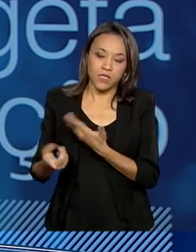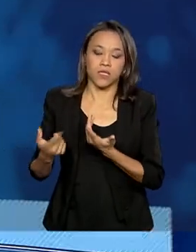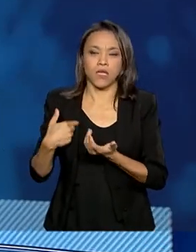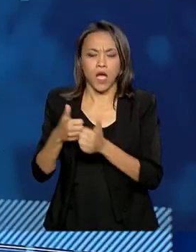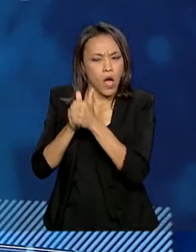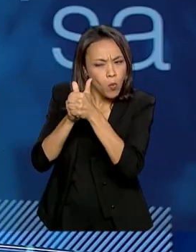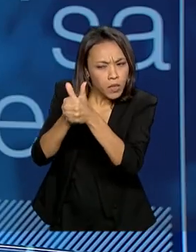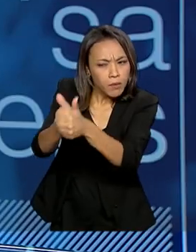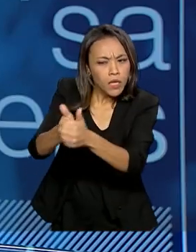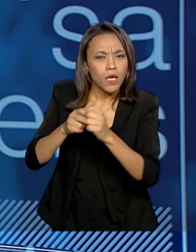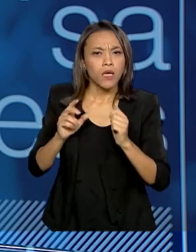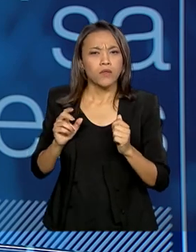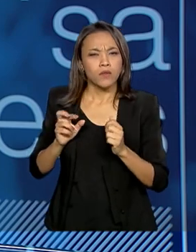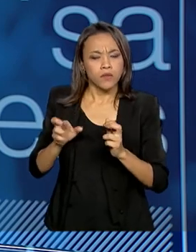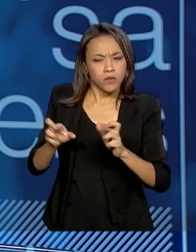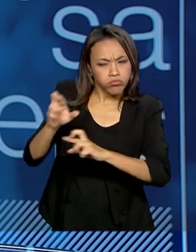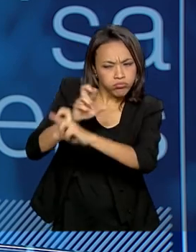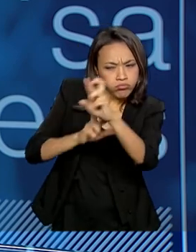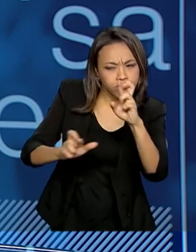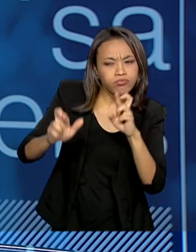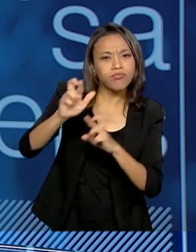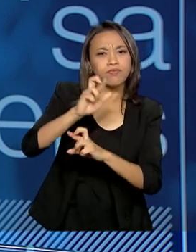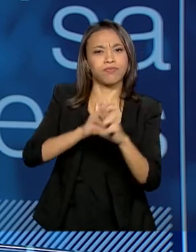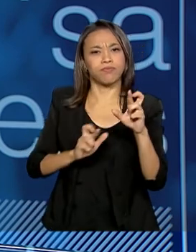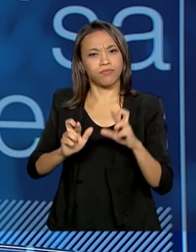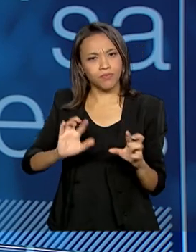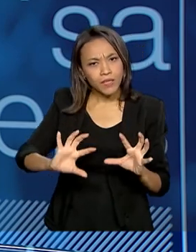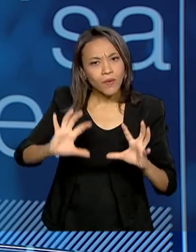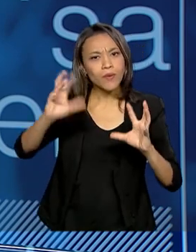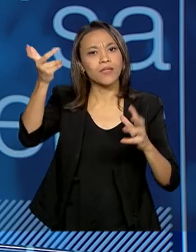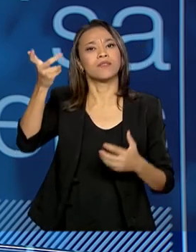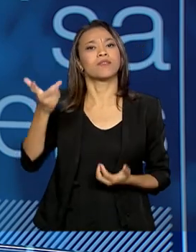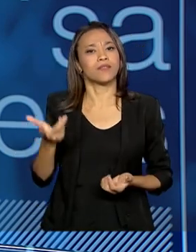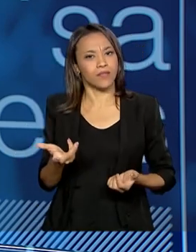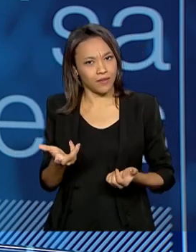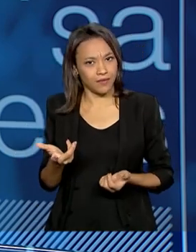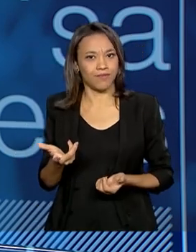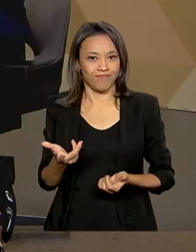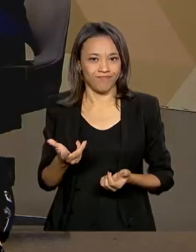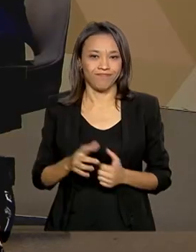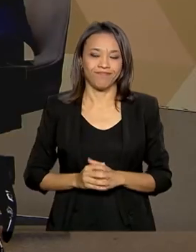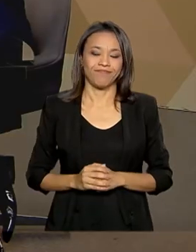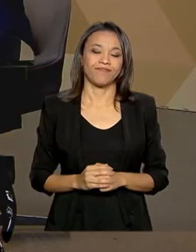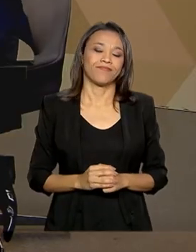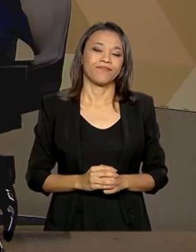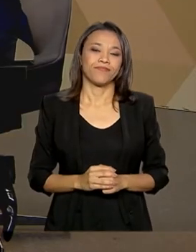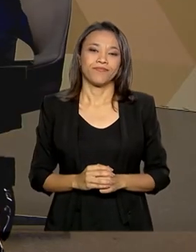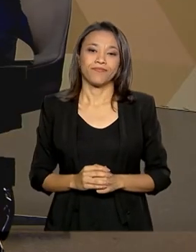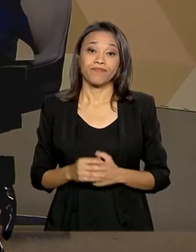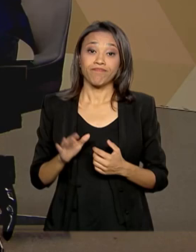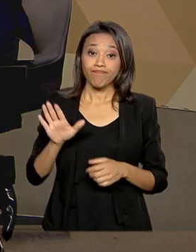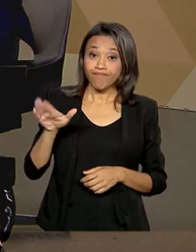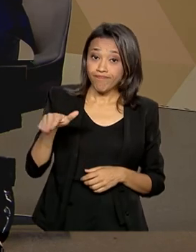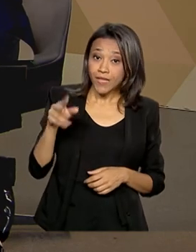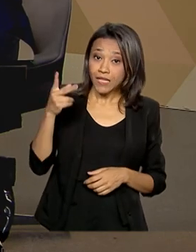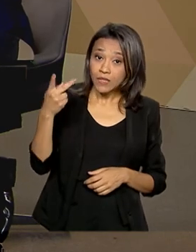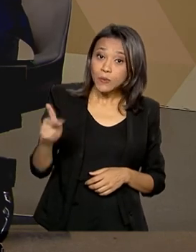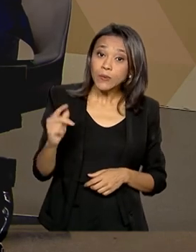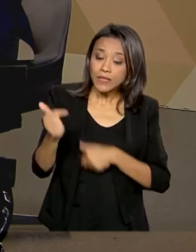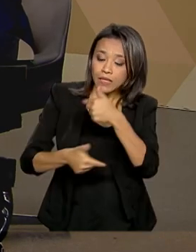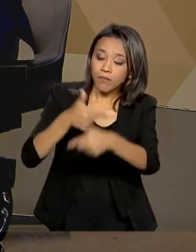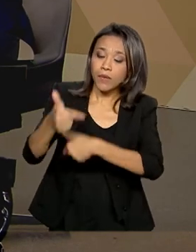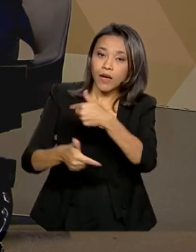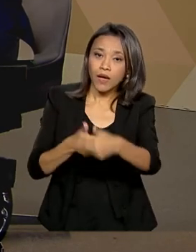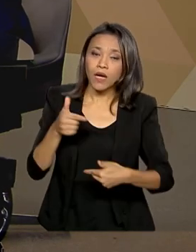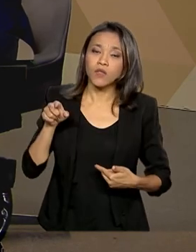acompanhamento de toda a biota que temos nos biomas. Nesse trabalho que o senhor desenvolve ali